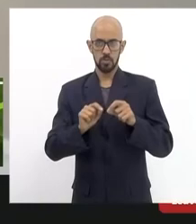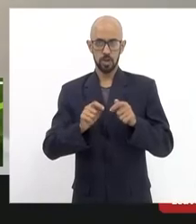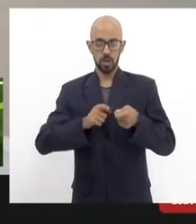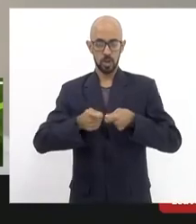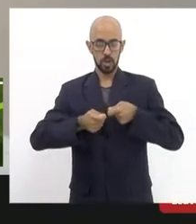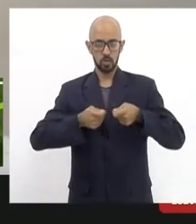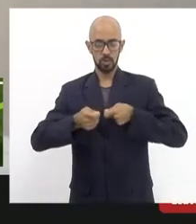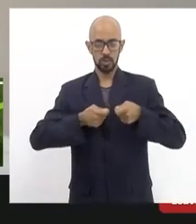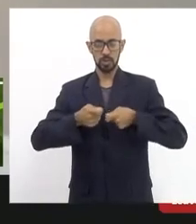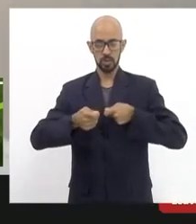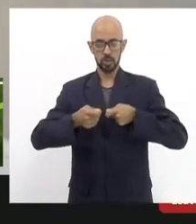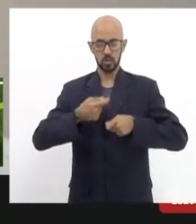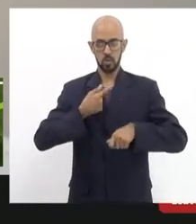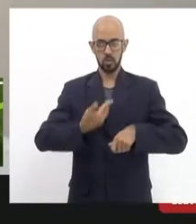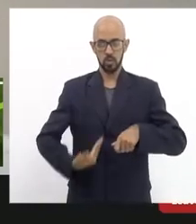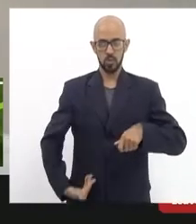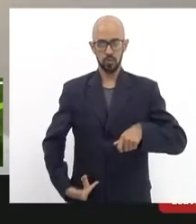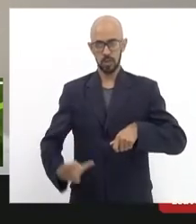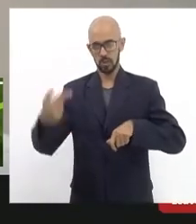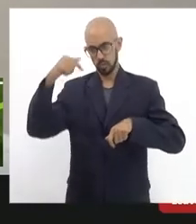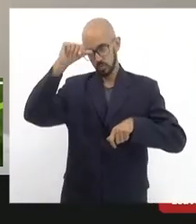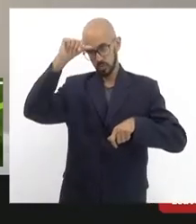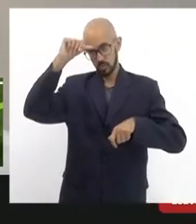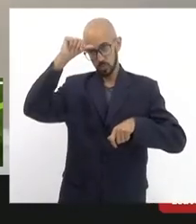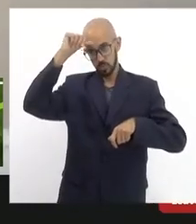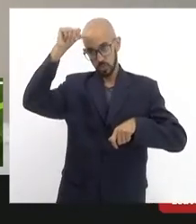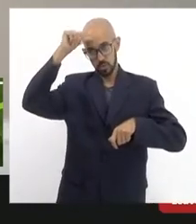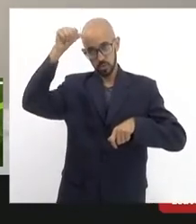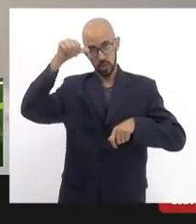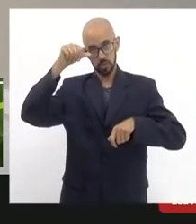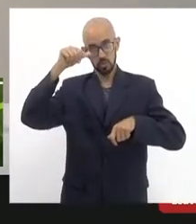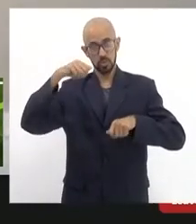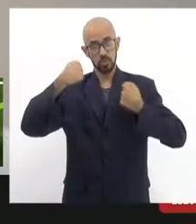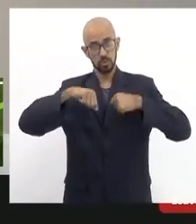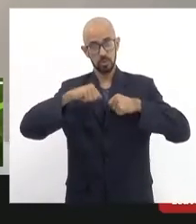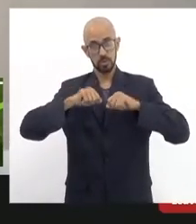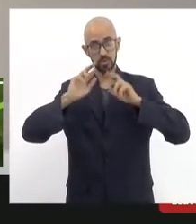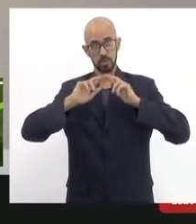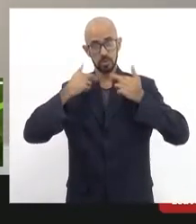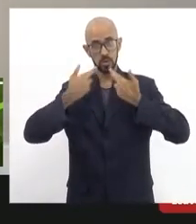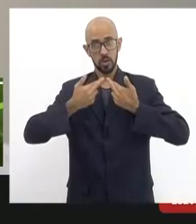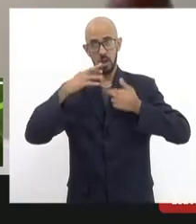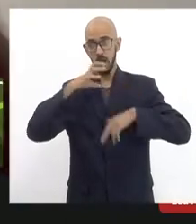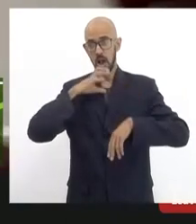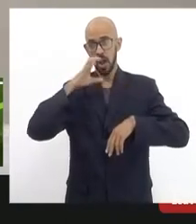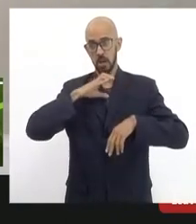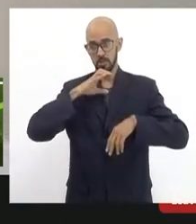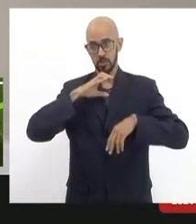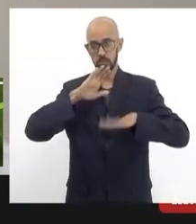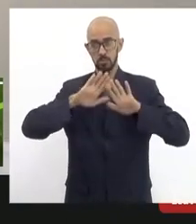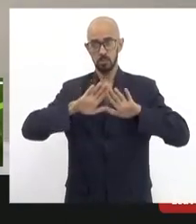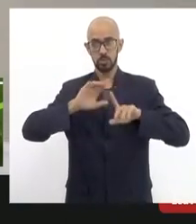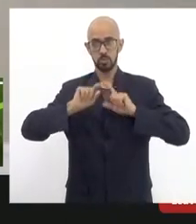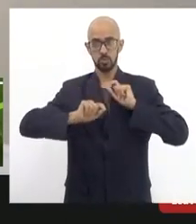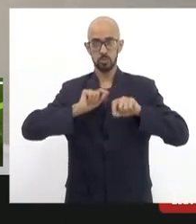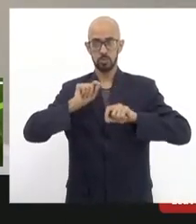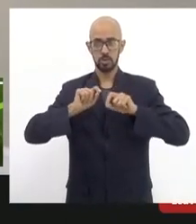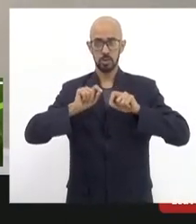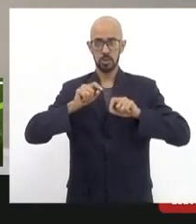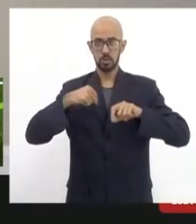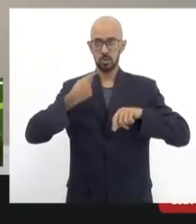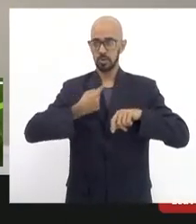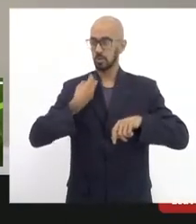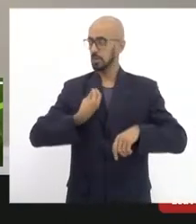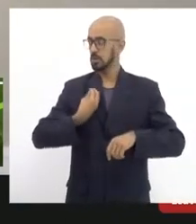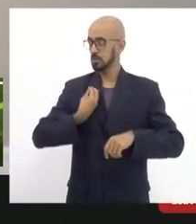e eu acho que tinha que fazer essa reunião o mais rápido possível agora eu como a gente já participou de tanta coisa